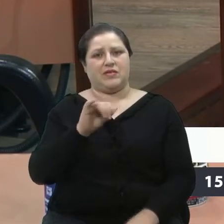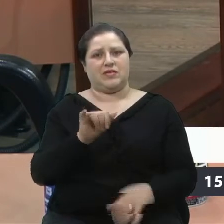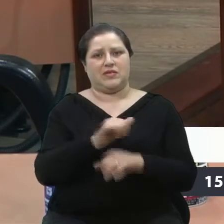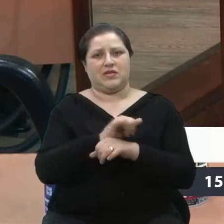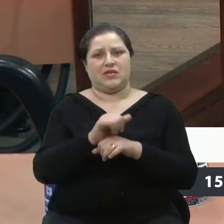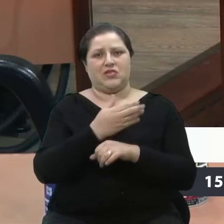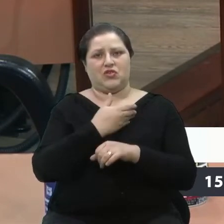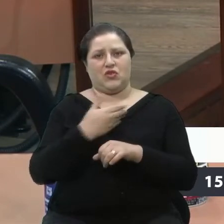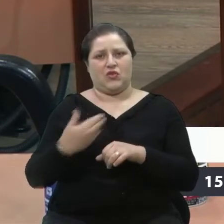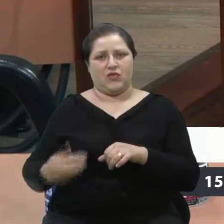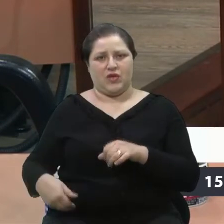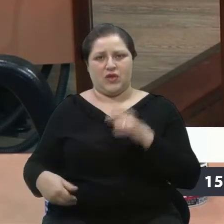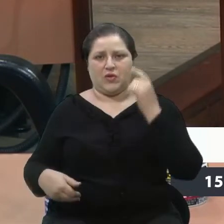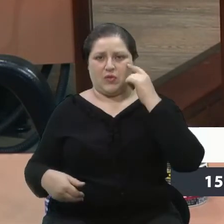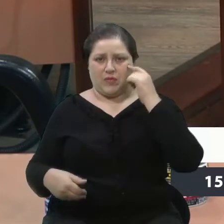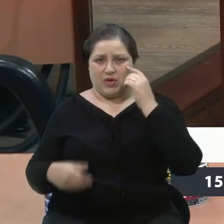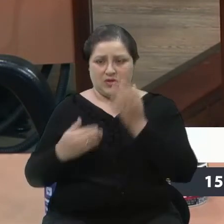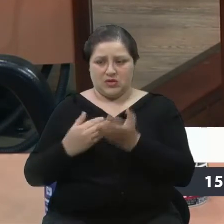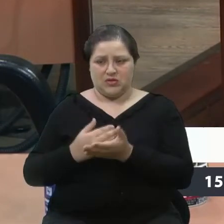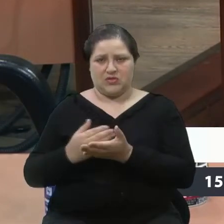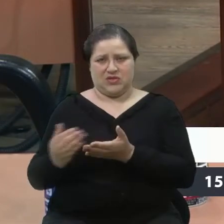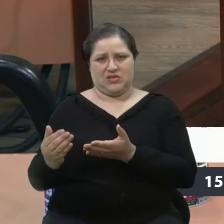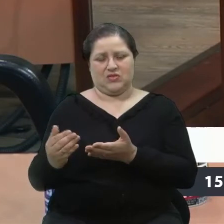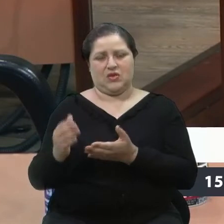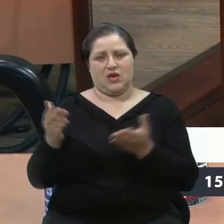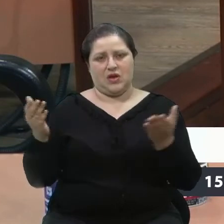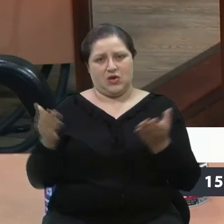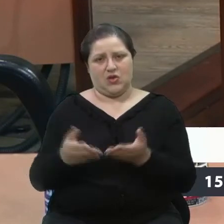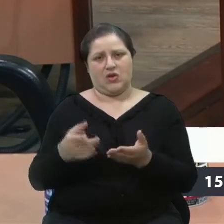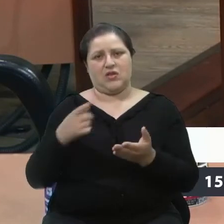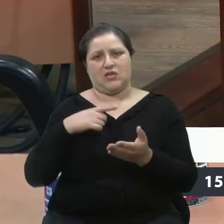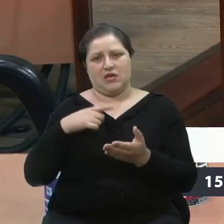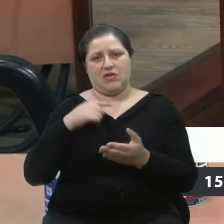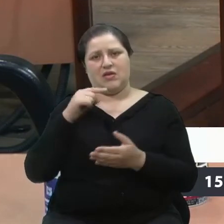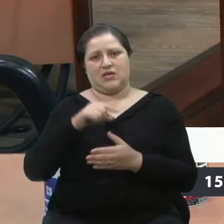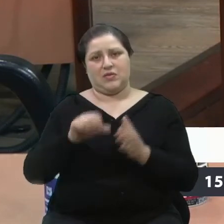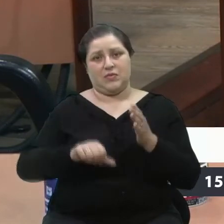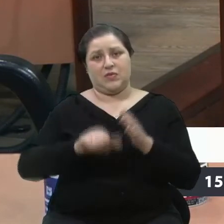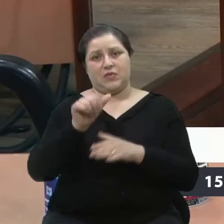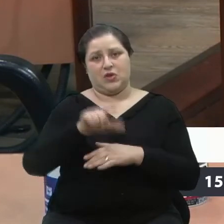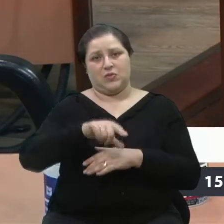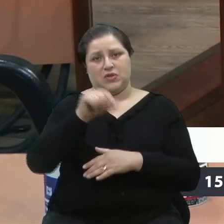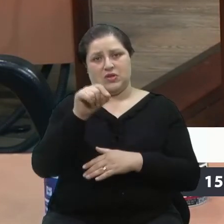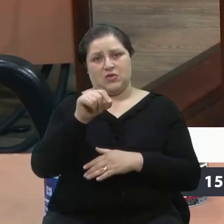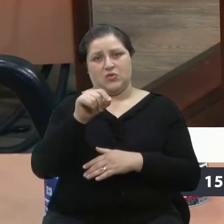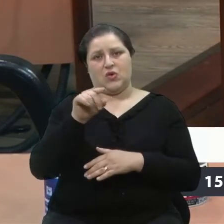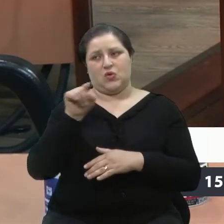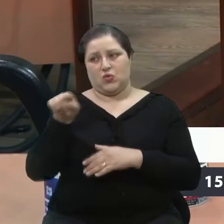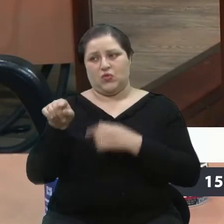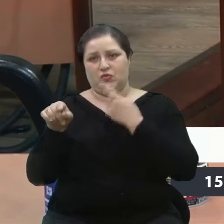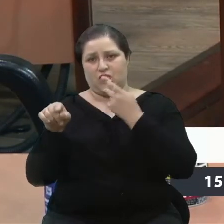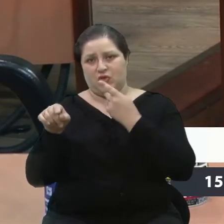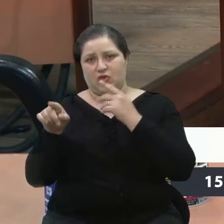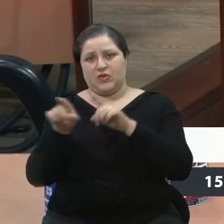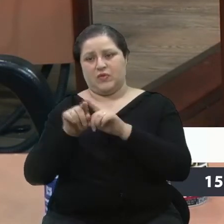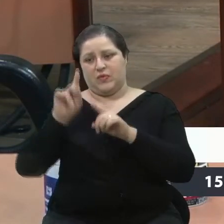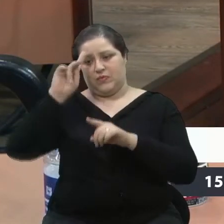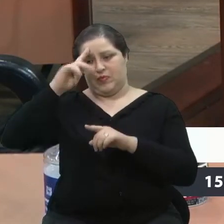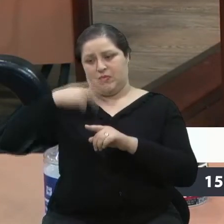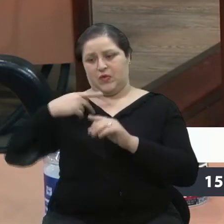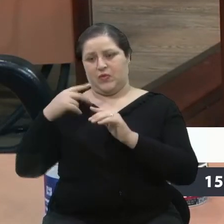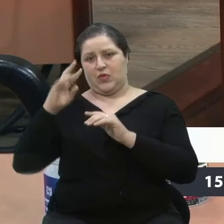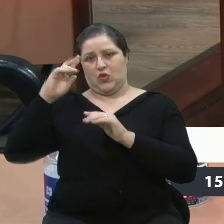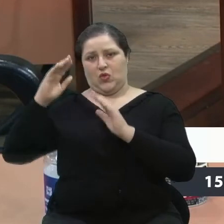vem pensando desde o início e que agora tem essa como a primeira opção e aquela outra que o senhor traz também, de que os próprios moradores possam se